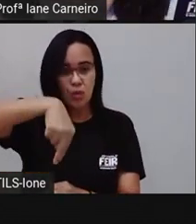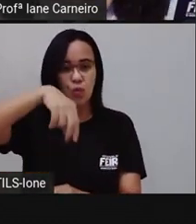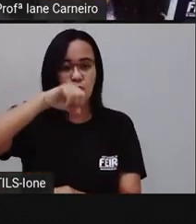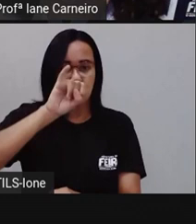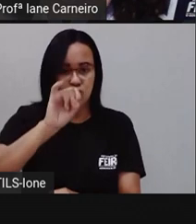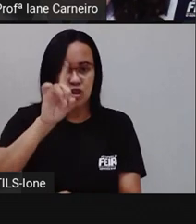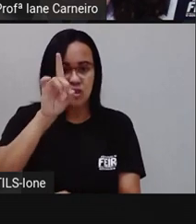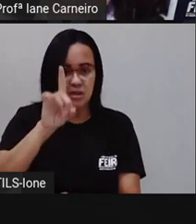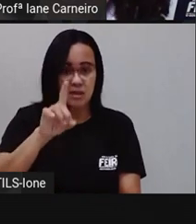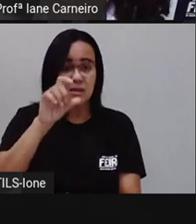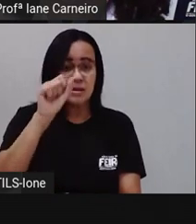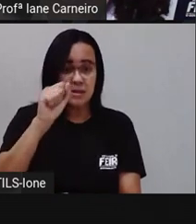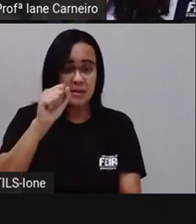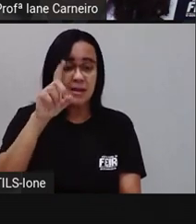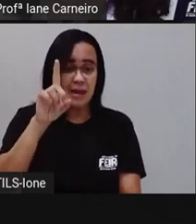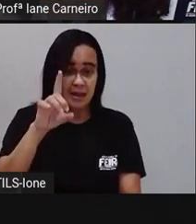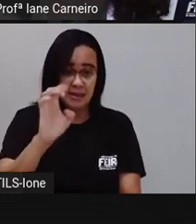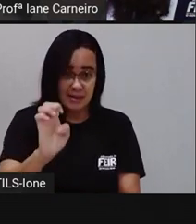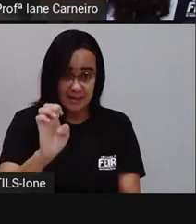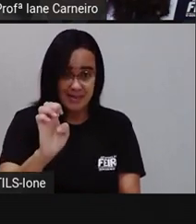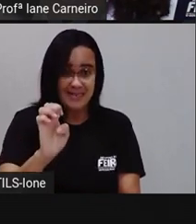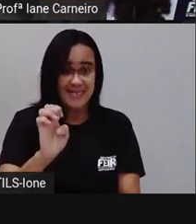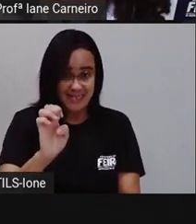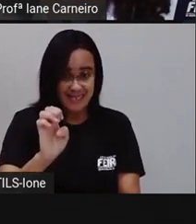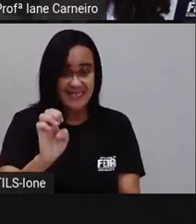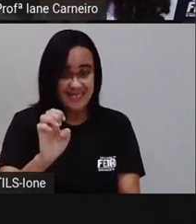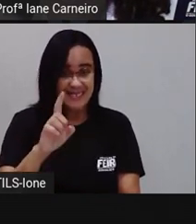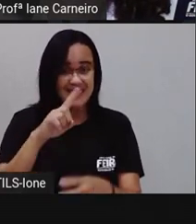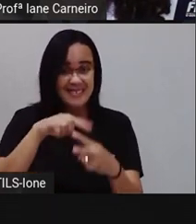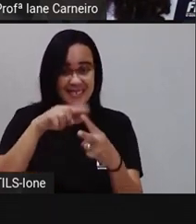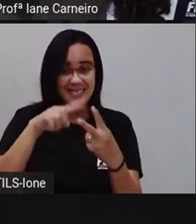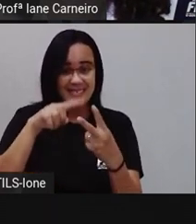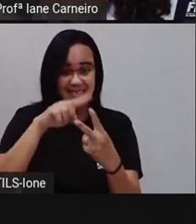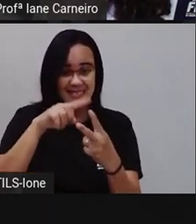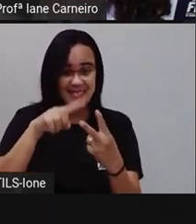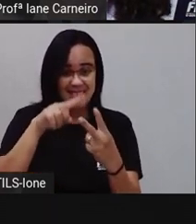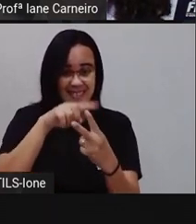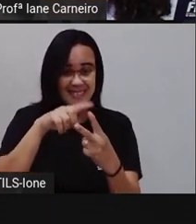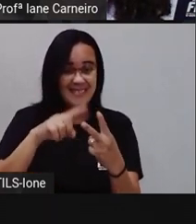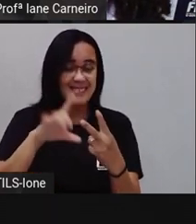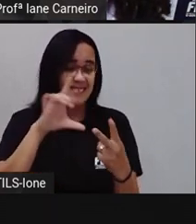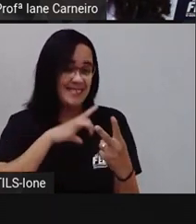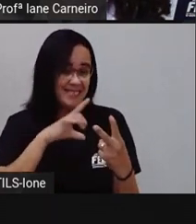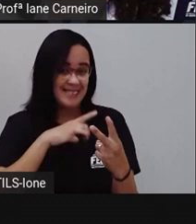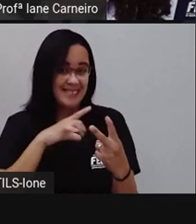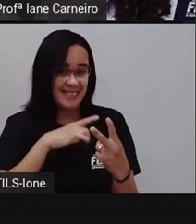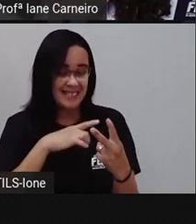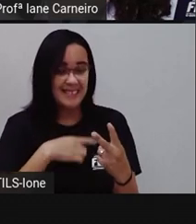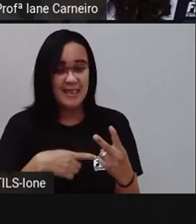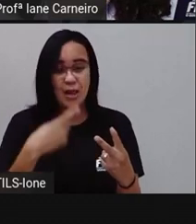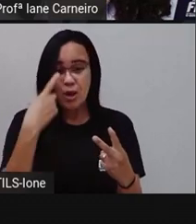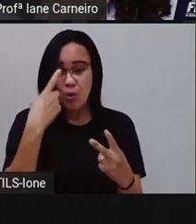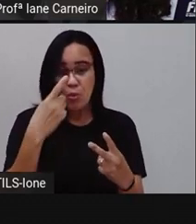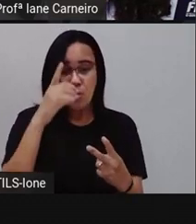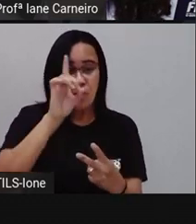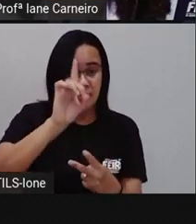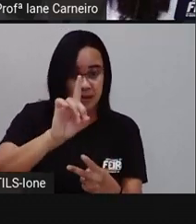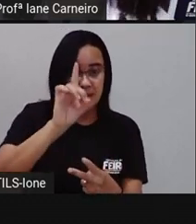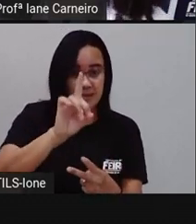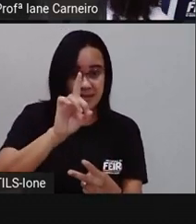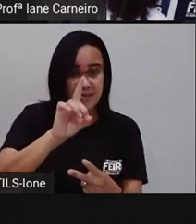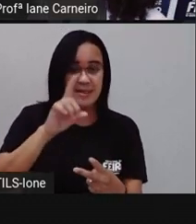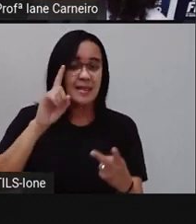aqui. Não tem nenhuma unidade aqui. Aqui tem duas. Aqui, ó. Tem uma dezena. E aqui também tem uma dezena.